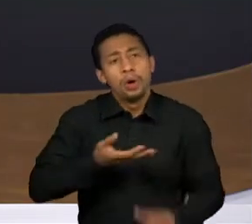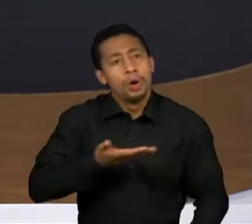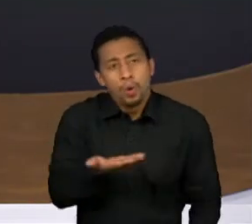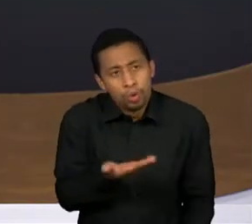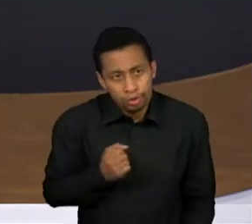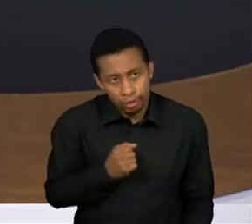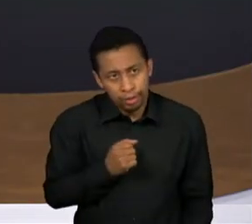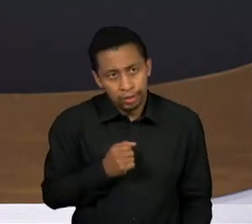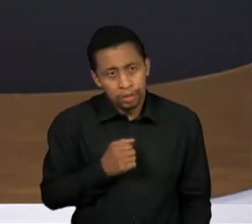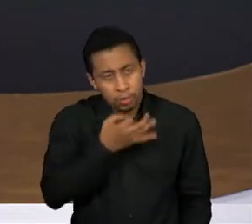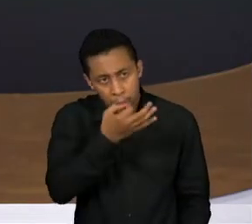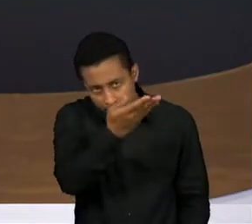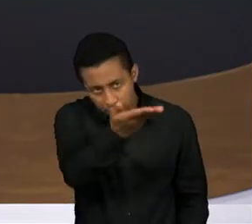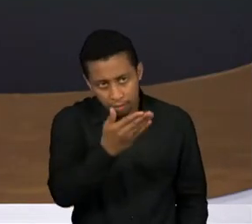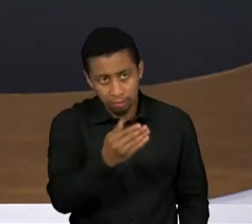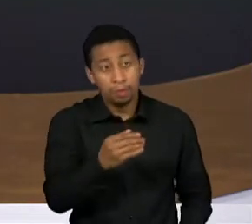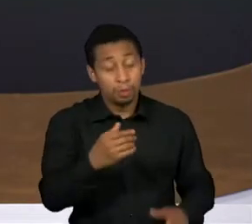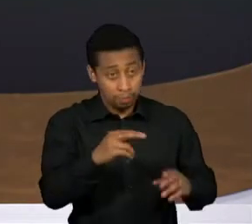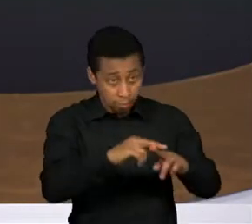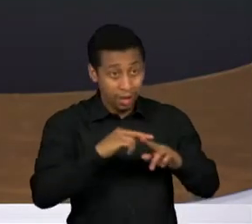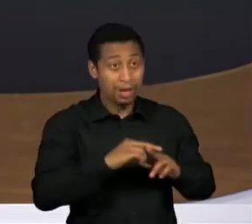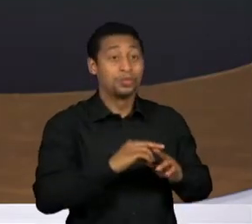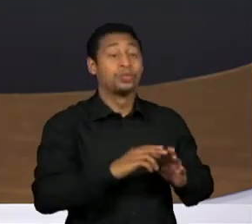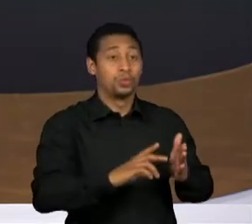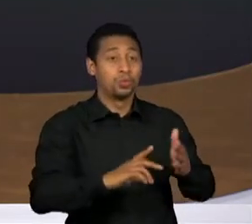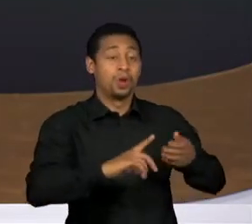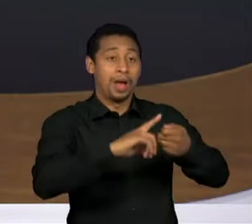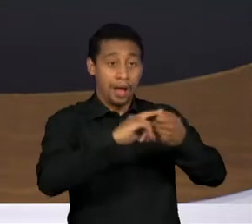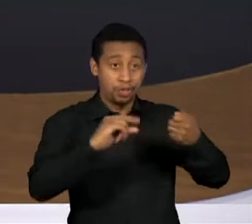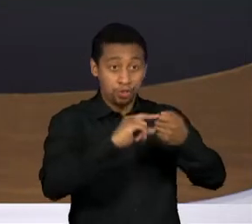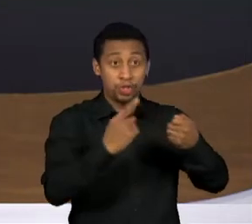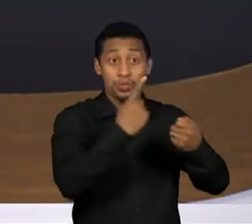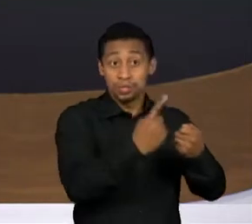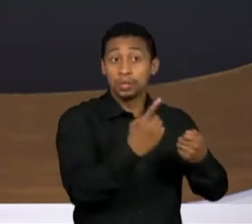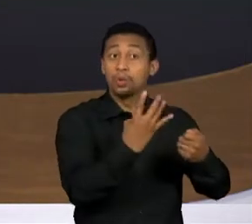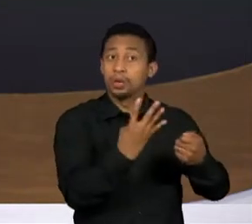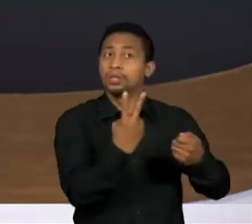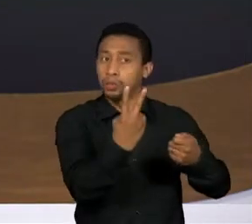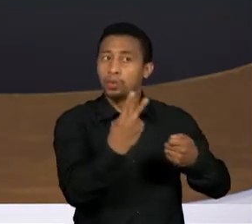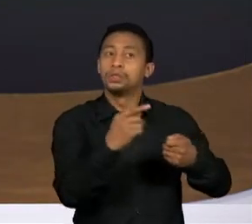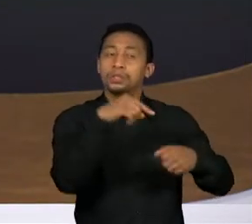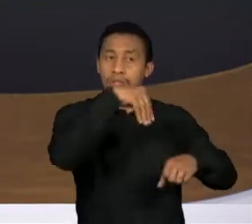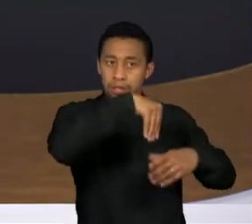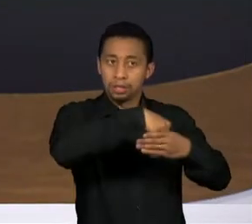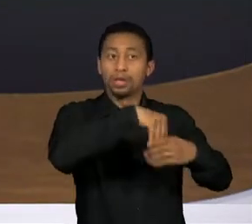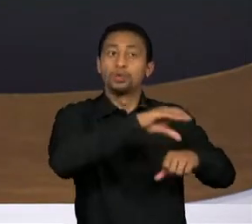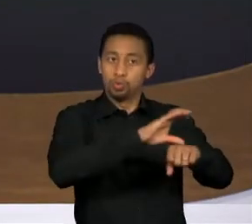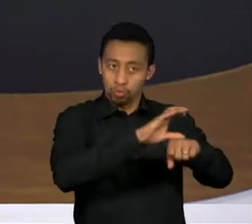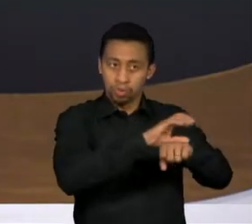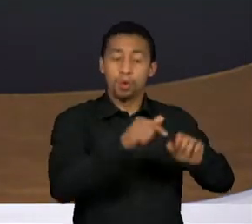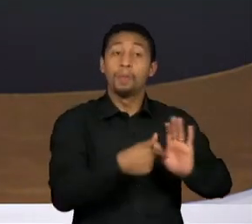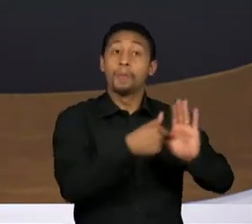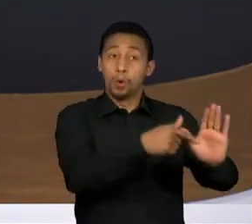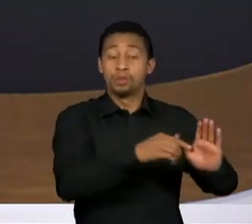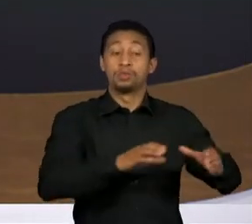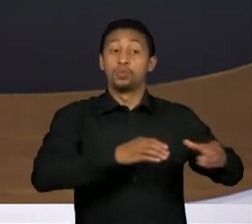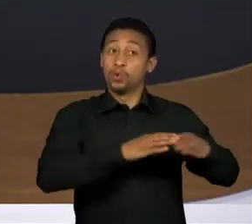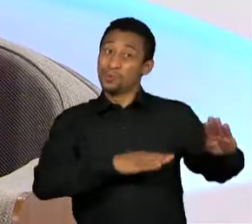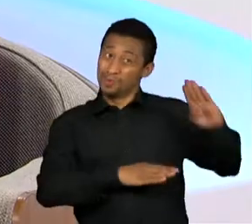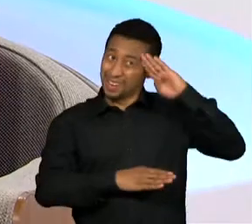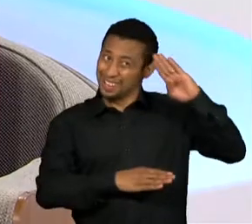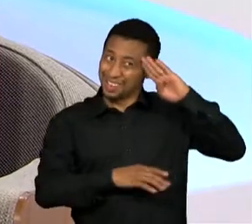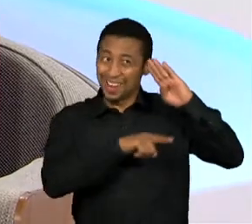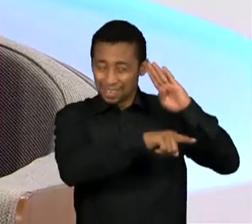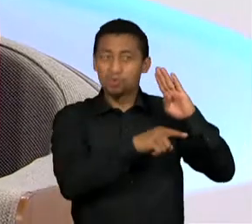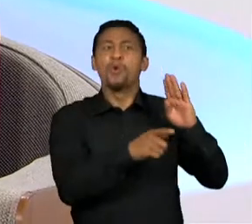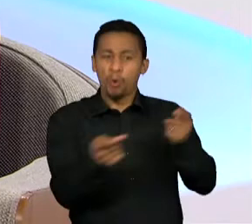heterodoxa do artigo 142 da Constituição, que enxerga as Forças Armadas como uma espécie de poder moderador no país? Não